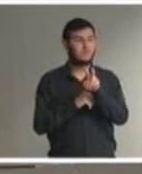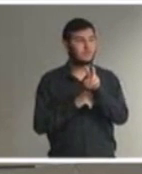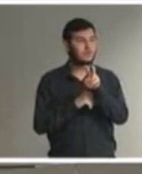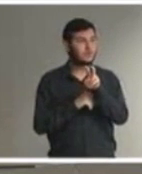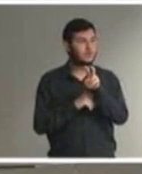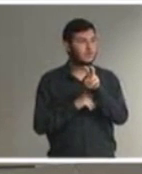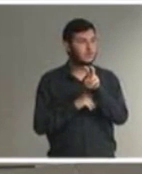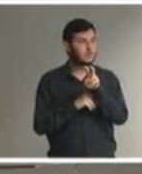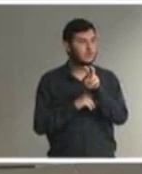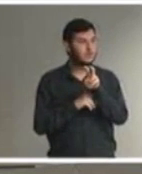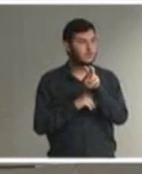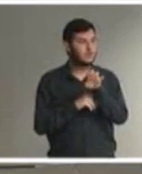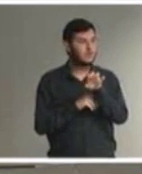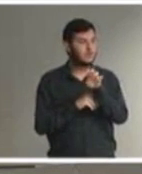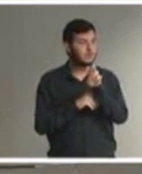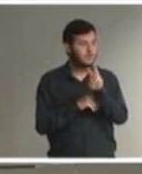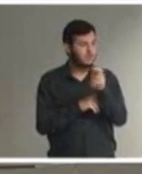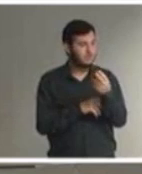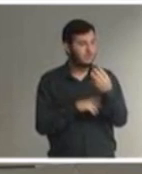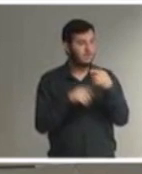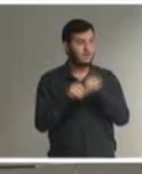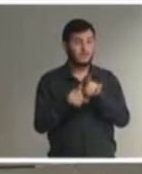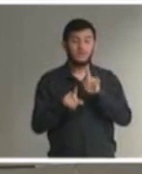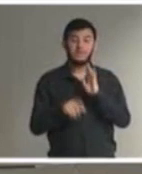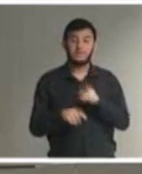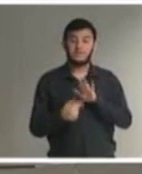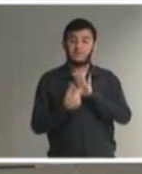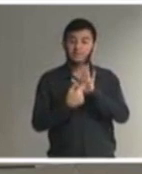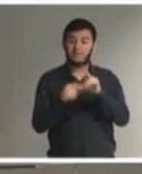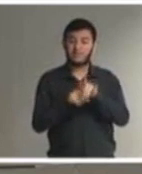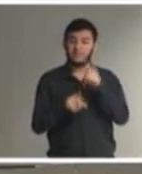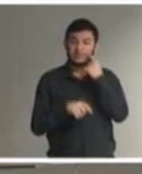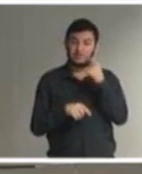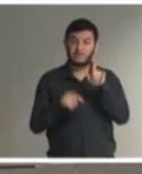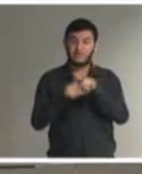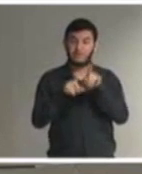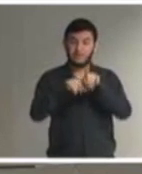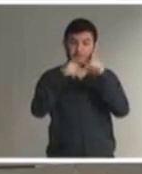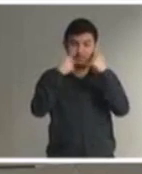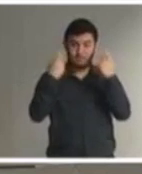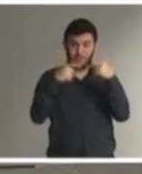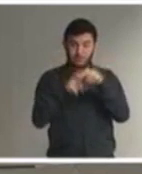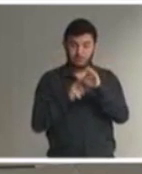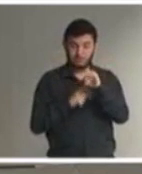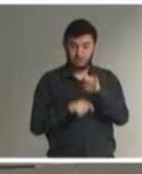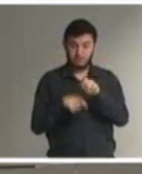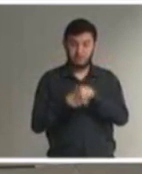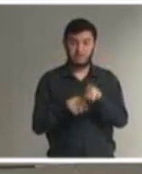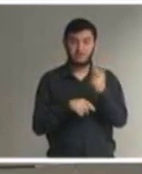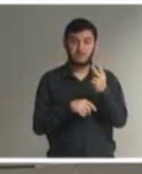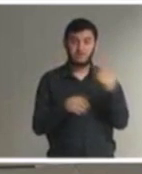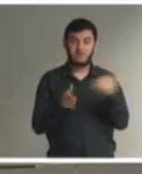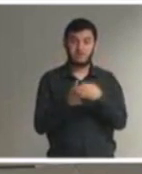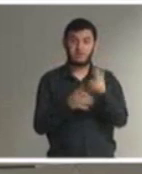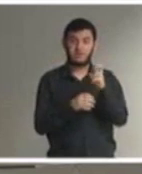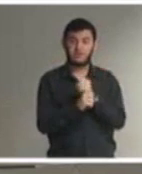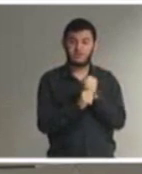redação da lei brasileira de inclusão que traz constitui crime punível com reclusão de 2 a 5 anos e multa